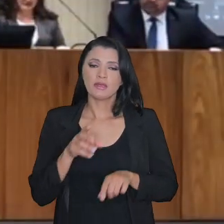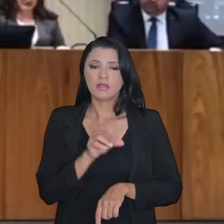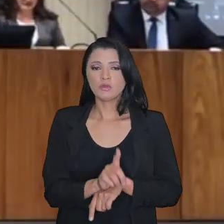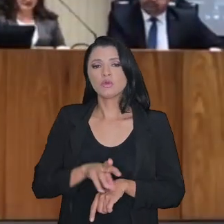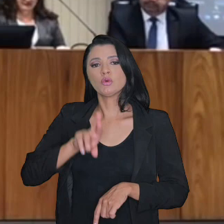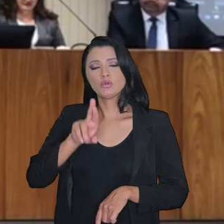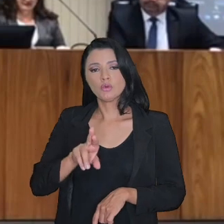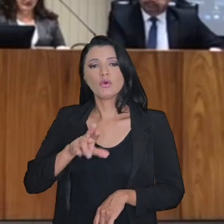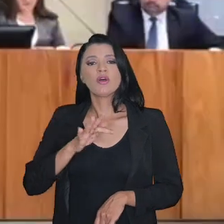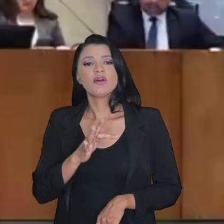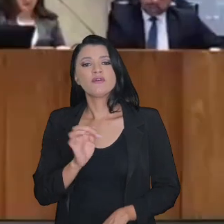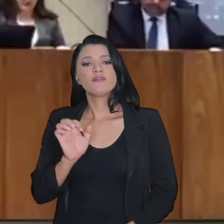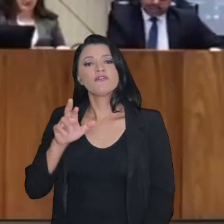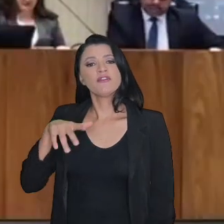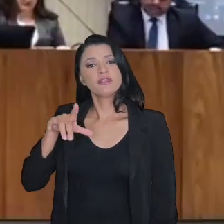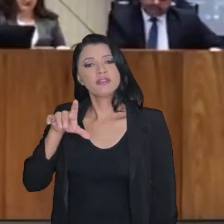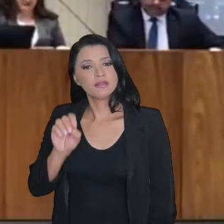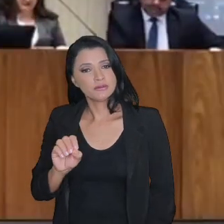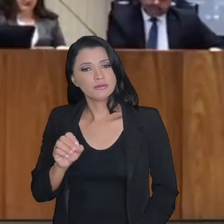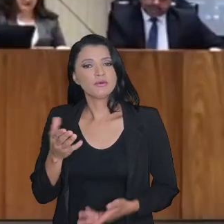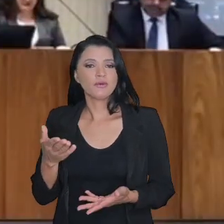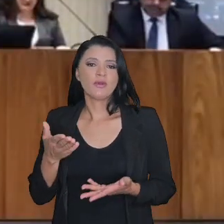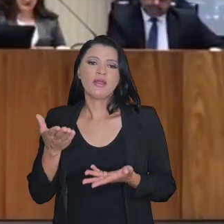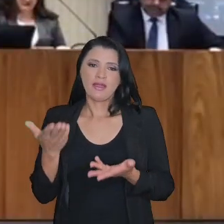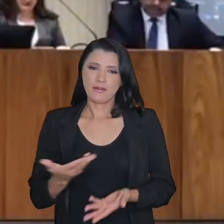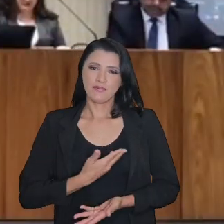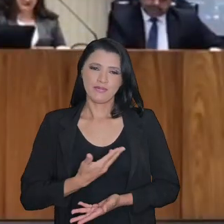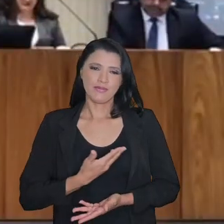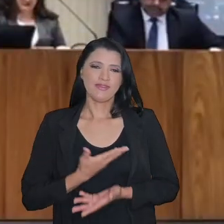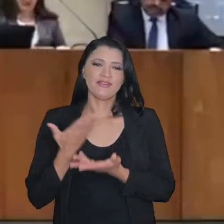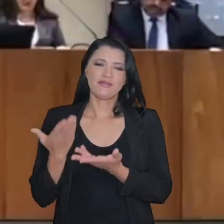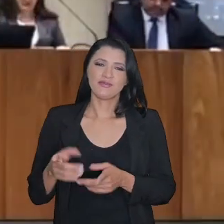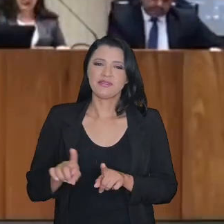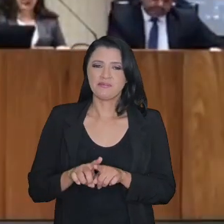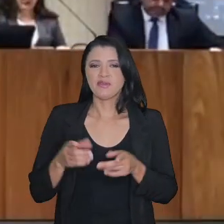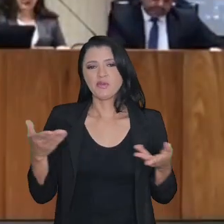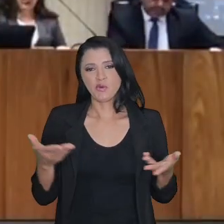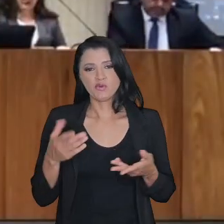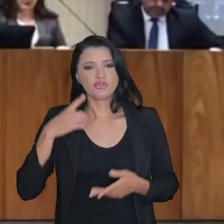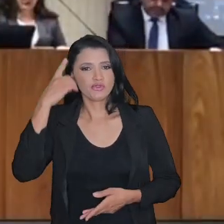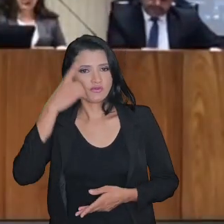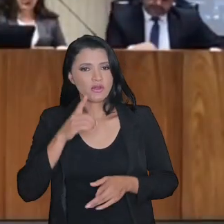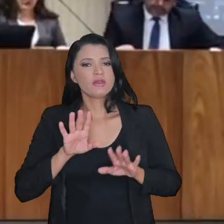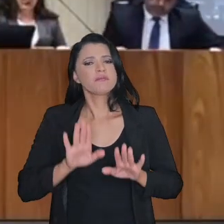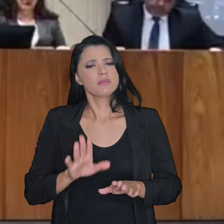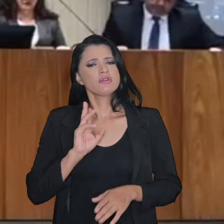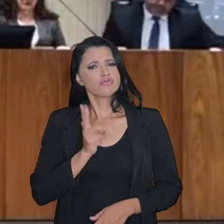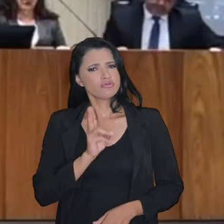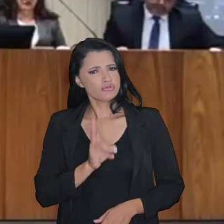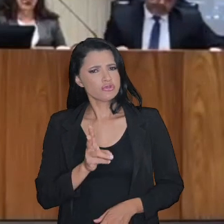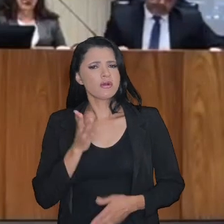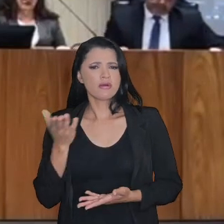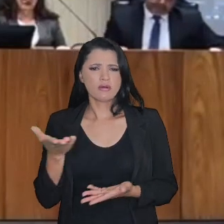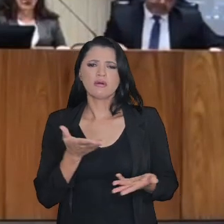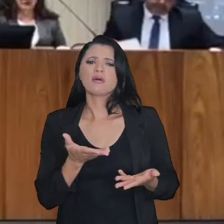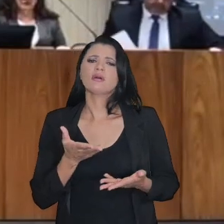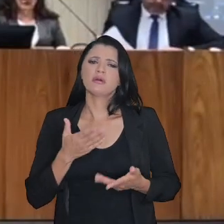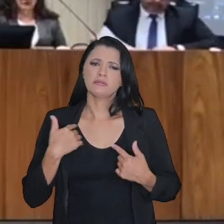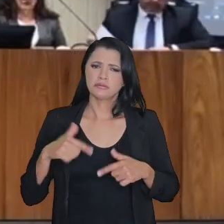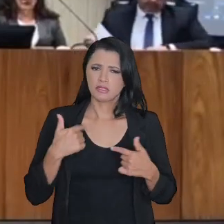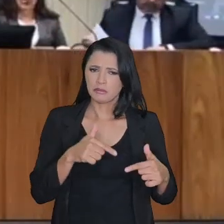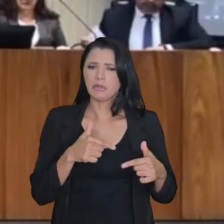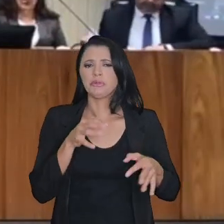amigo, aqui hoje advogado, mas que já integrou os quadros da magistratura.